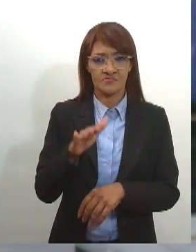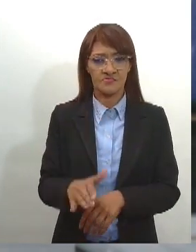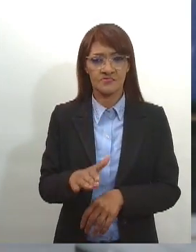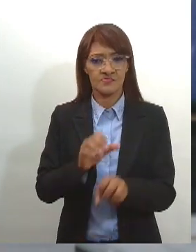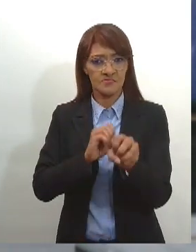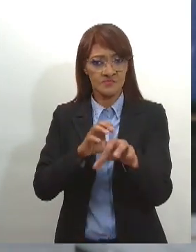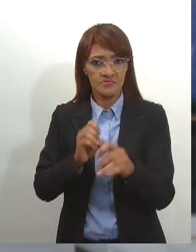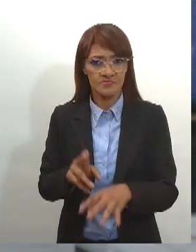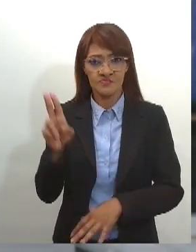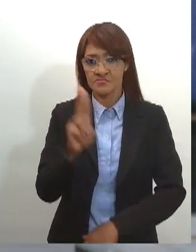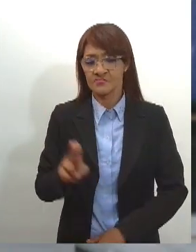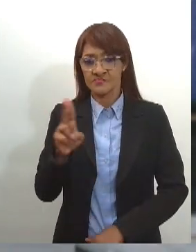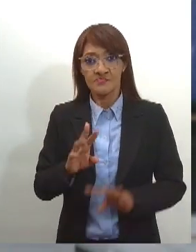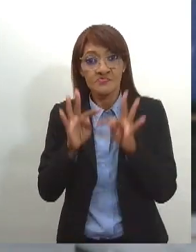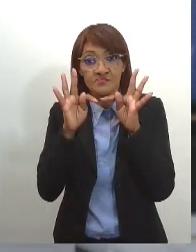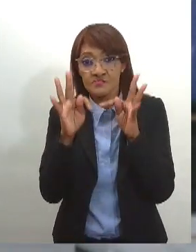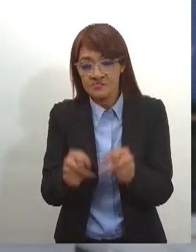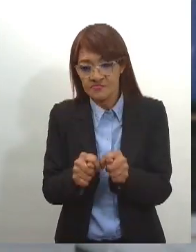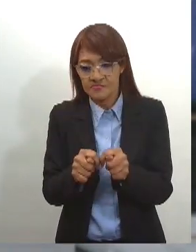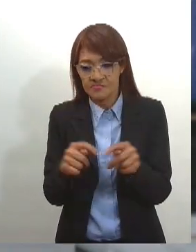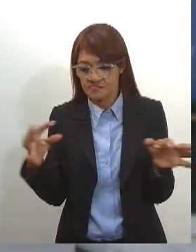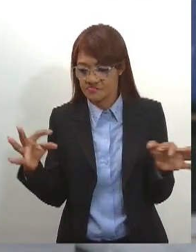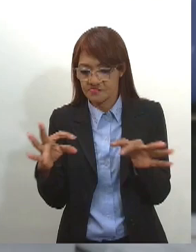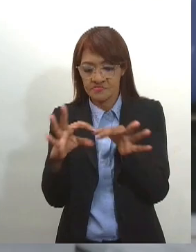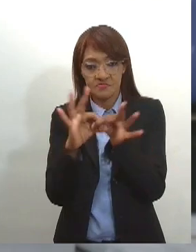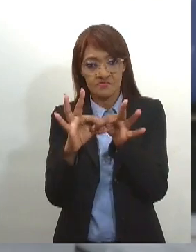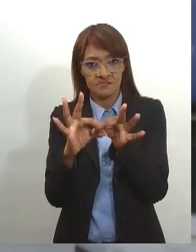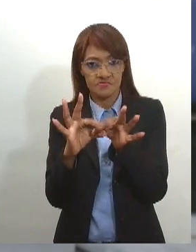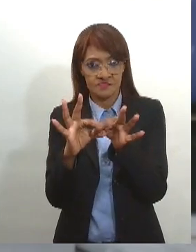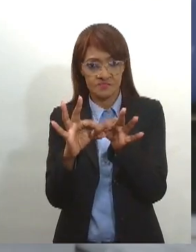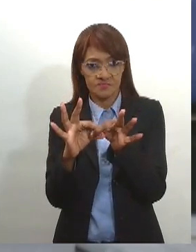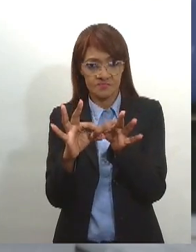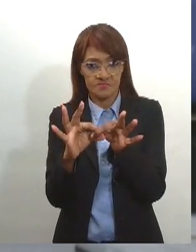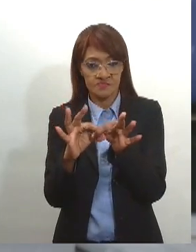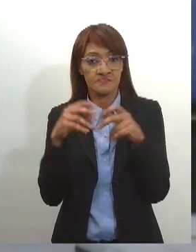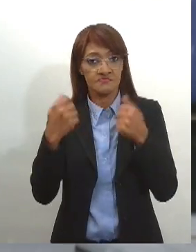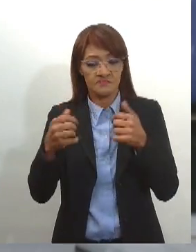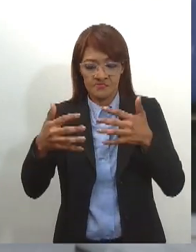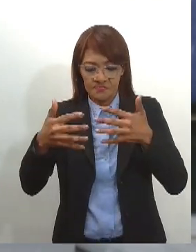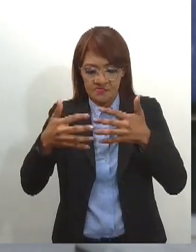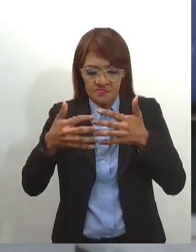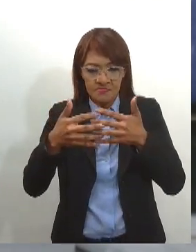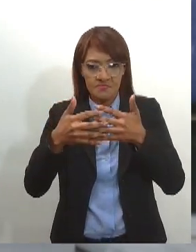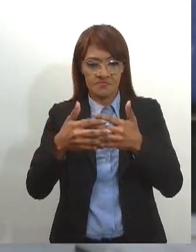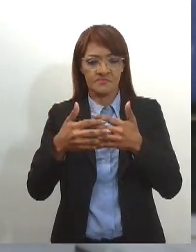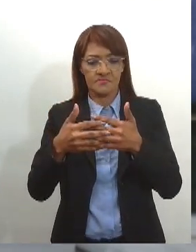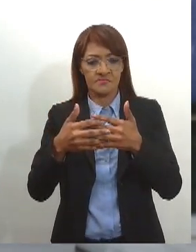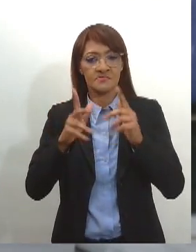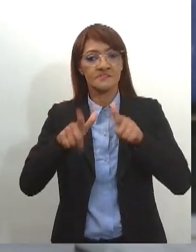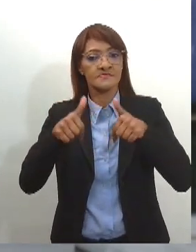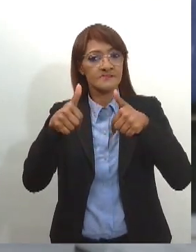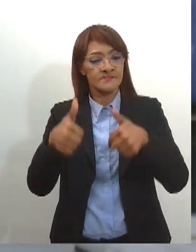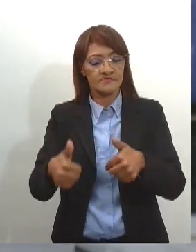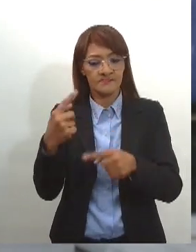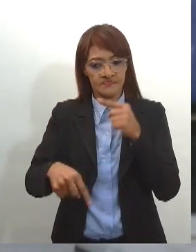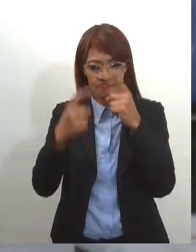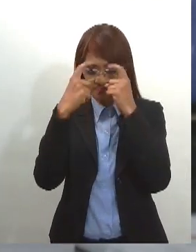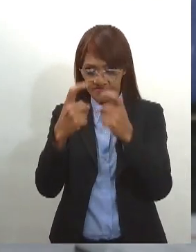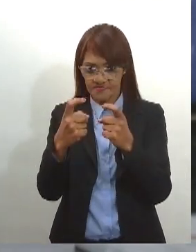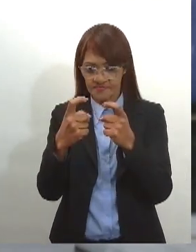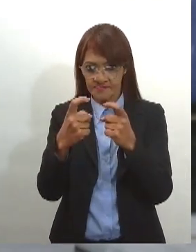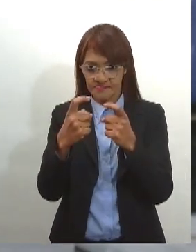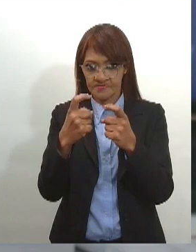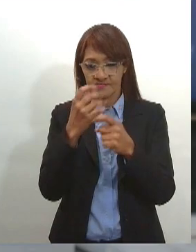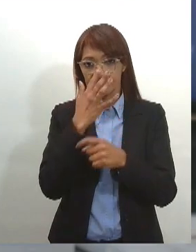Então, lembrem que é um todo que precisa estar junto nessa luta contra a violência de gênero. É a nossa